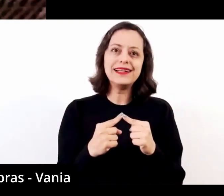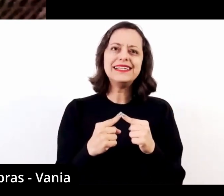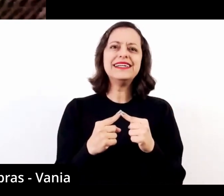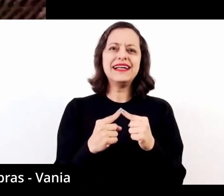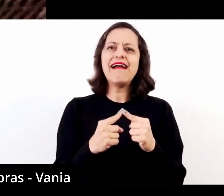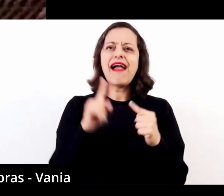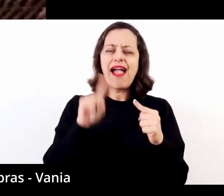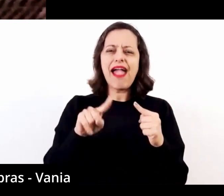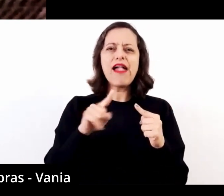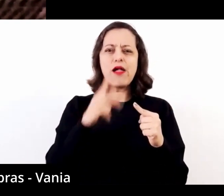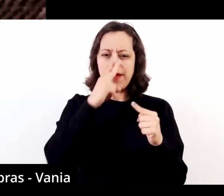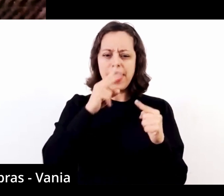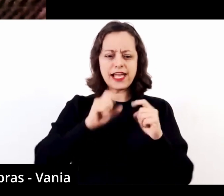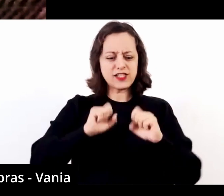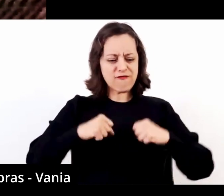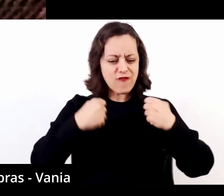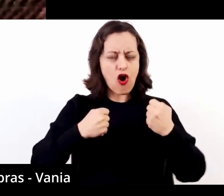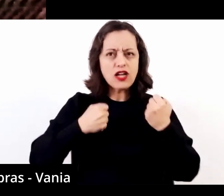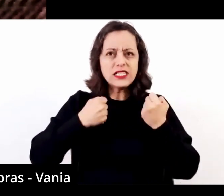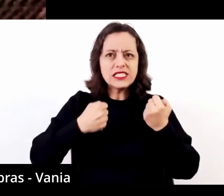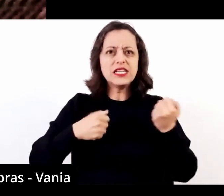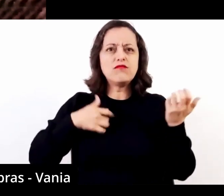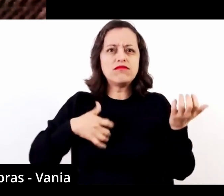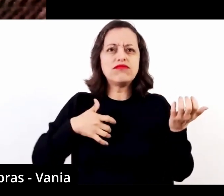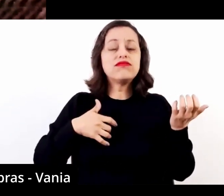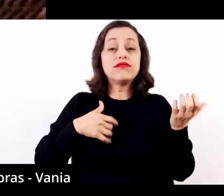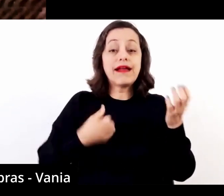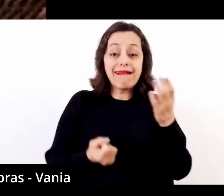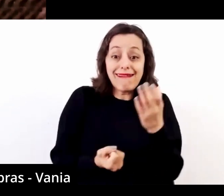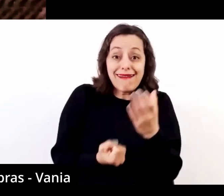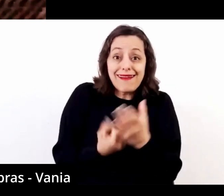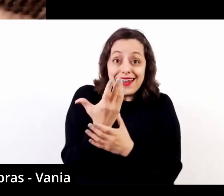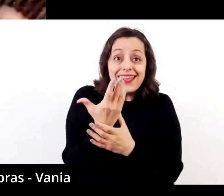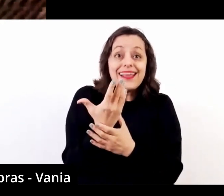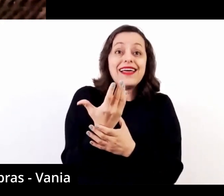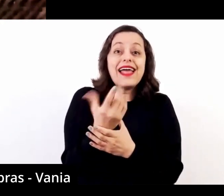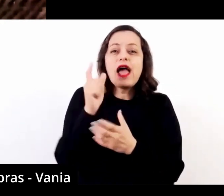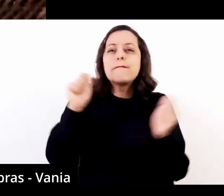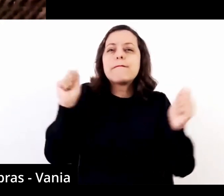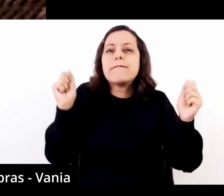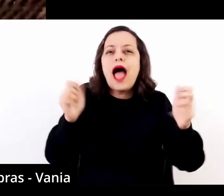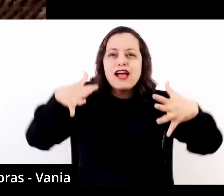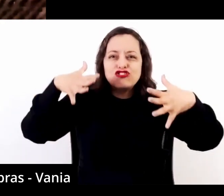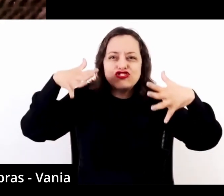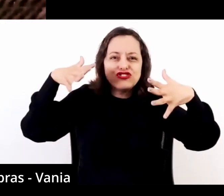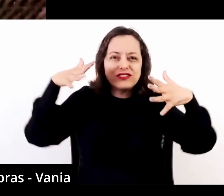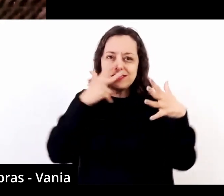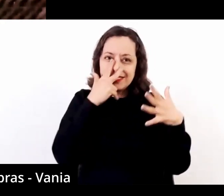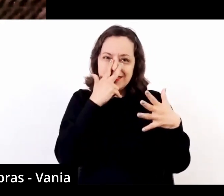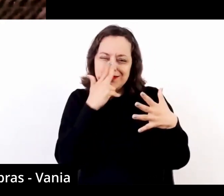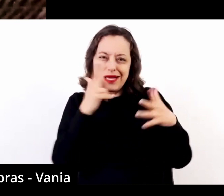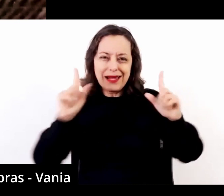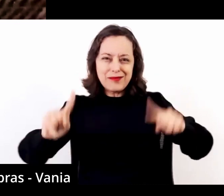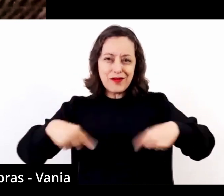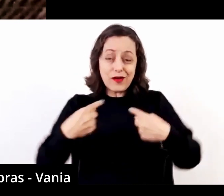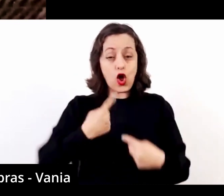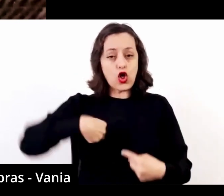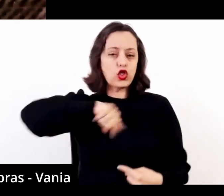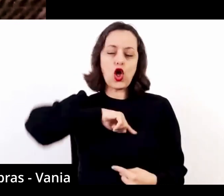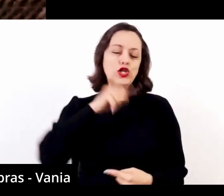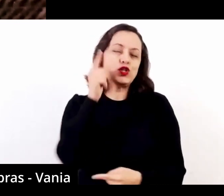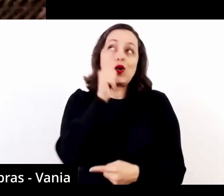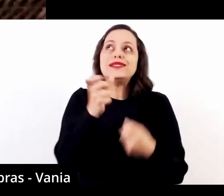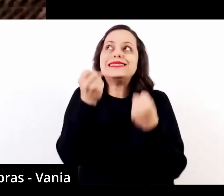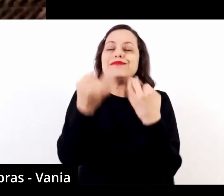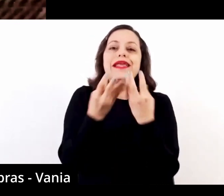com força, a gente cria uma fricção que vai dar nessa dose de magia que a gente não consegue